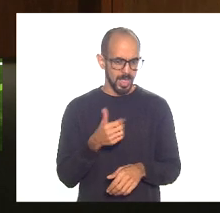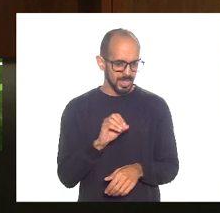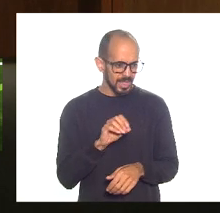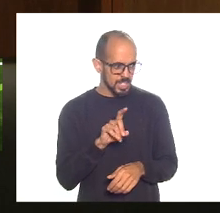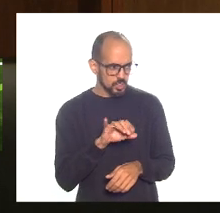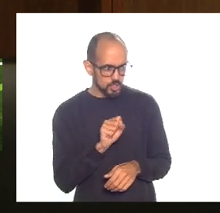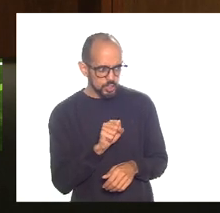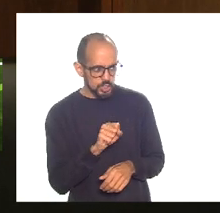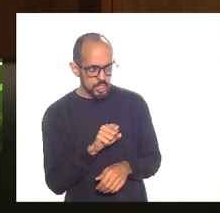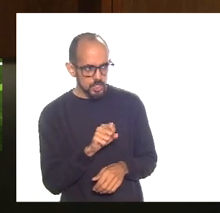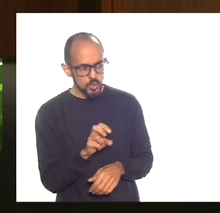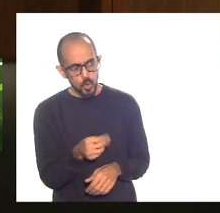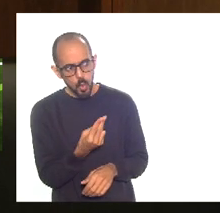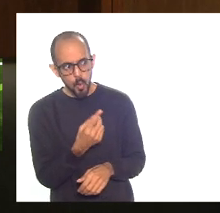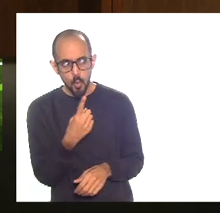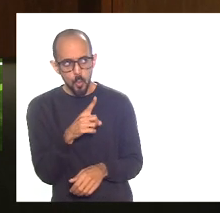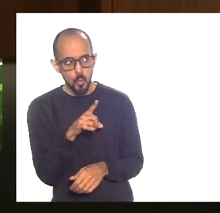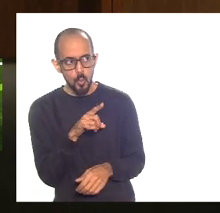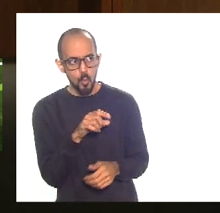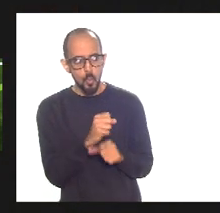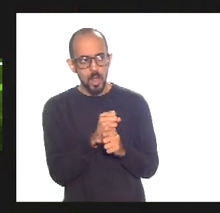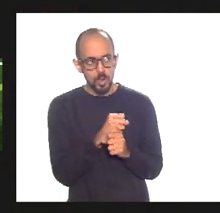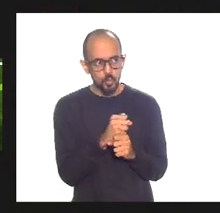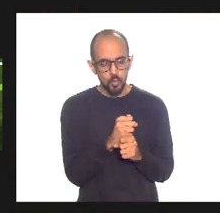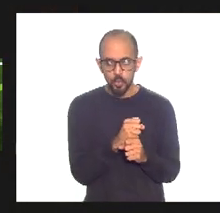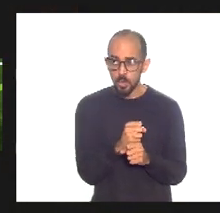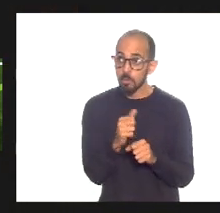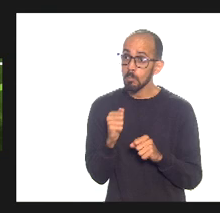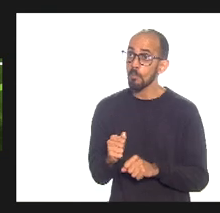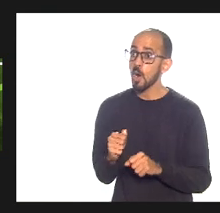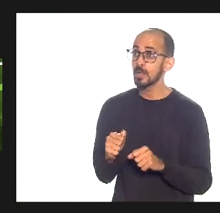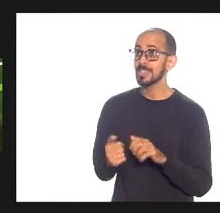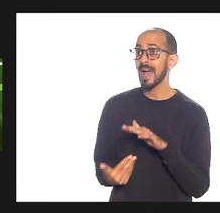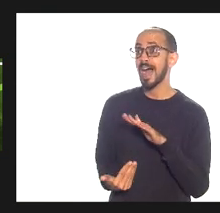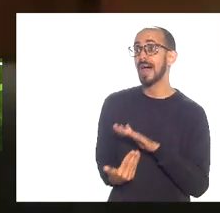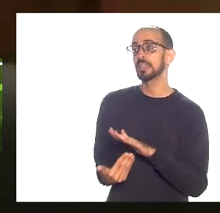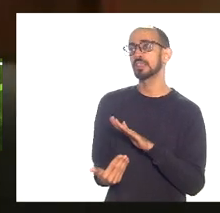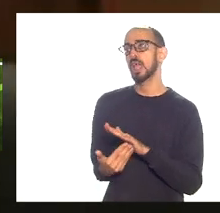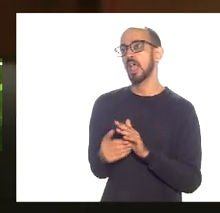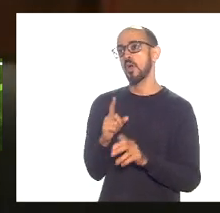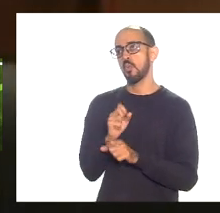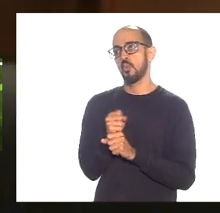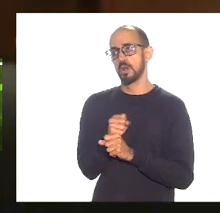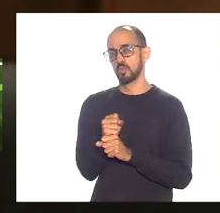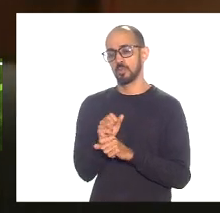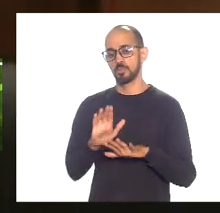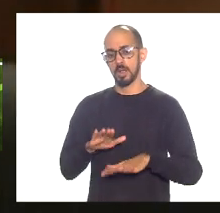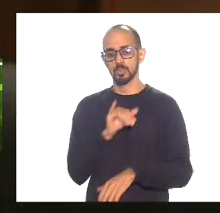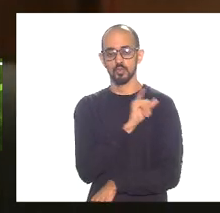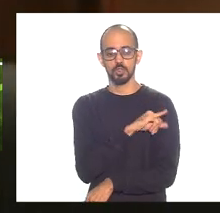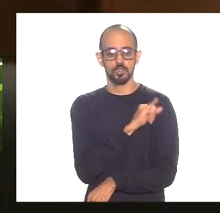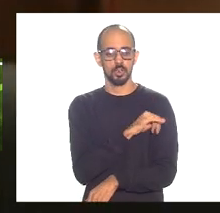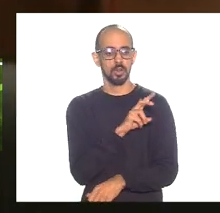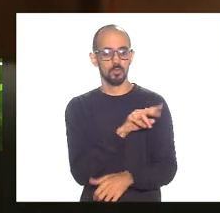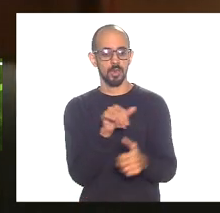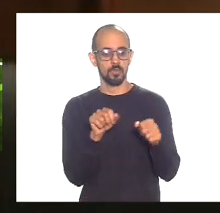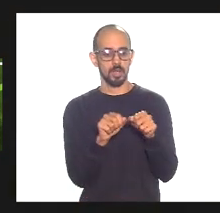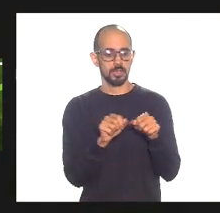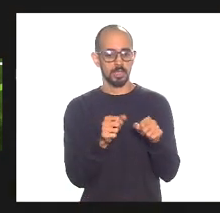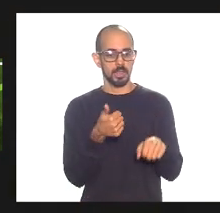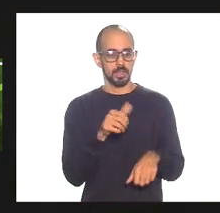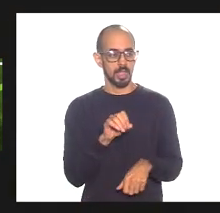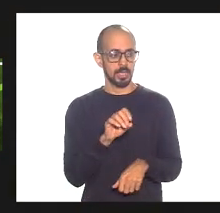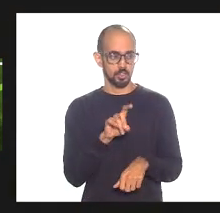ano para aderir? Pode ser até um ano mas o Rio de Janeiro fará em 10 dias senhor presidente